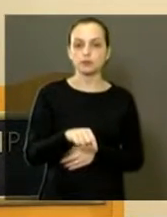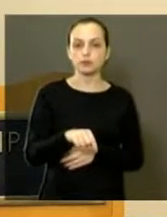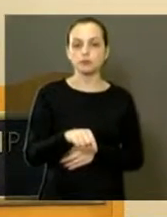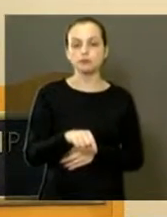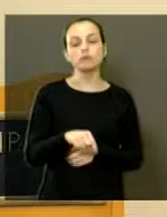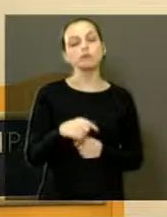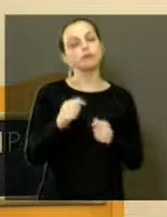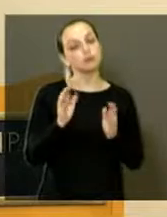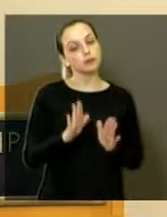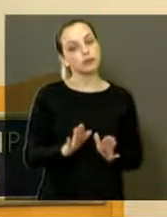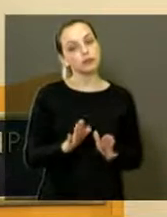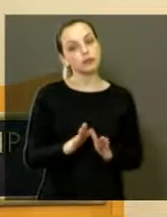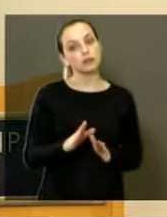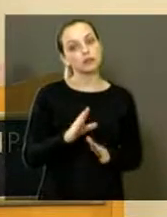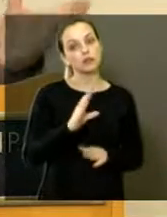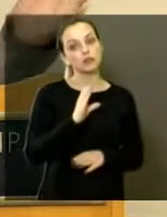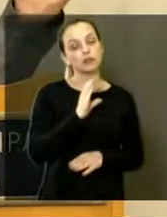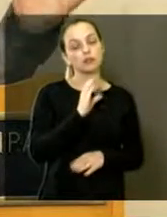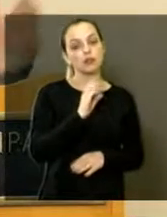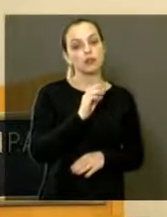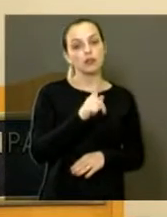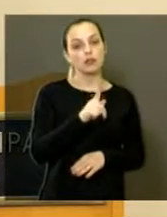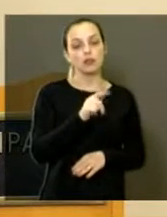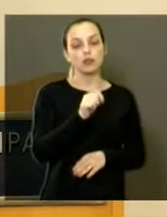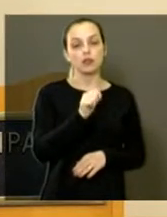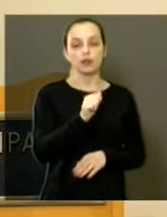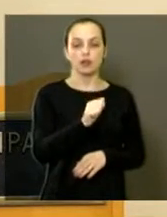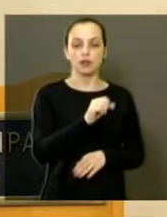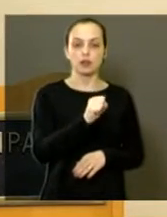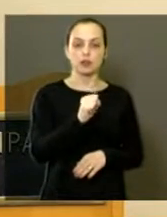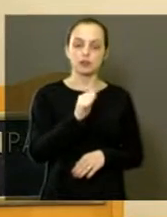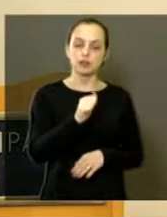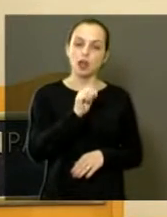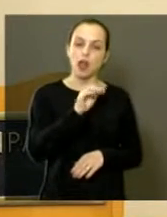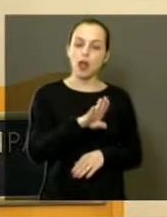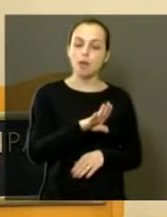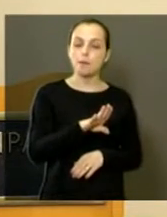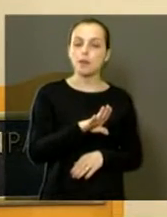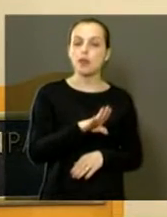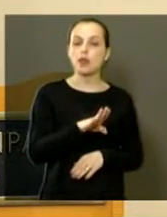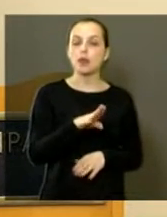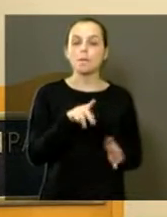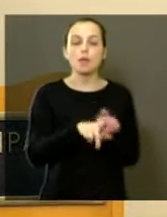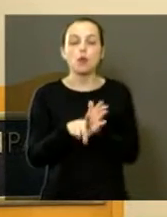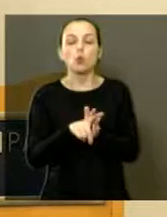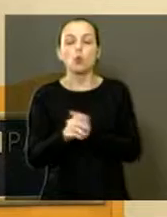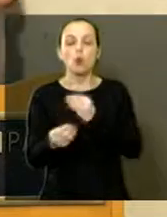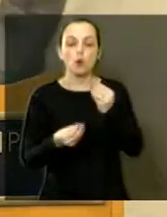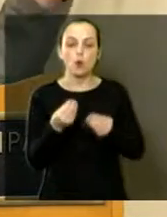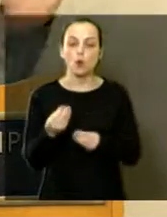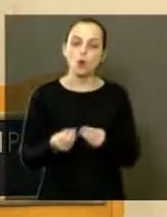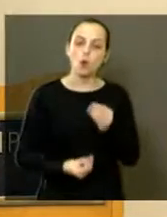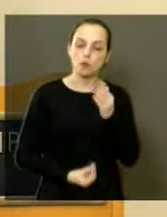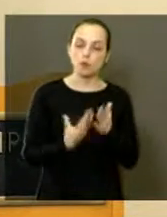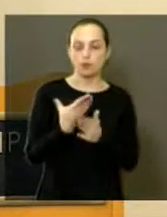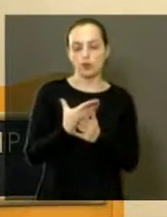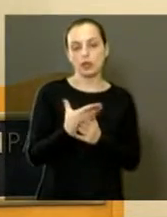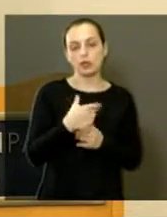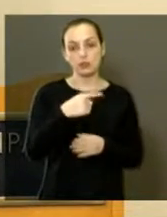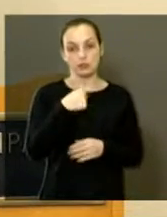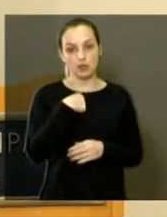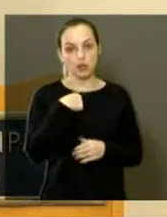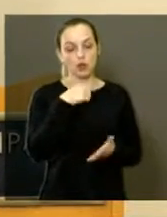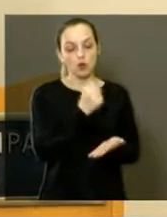Então, o Kassab veio também perguntar como nós fizemos. É tão fácil. Eu contratei 21